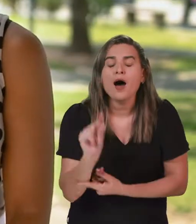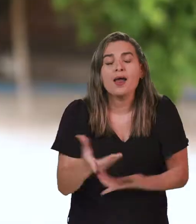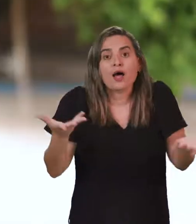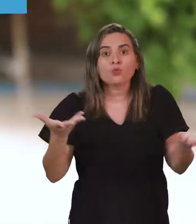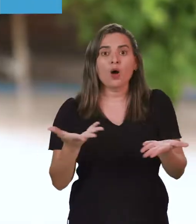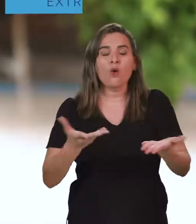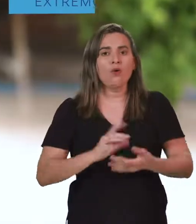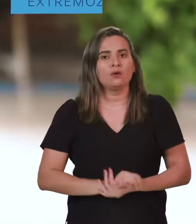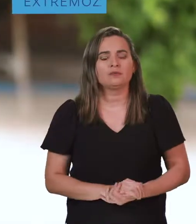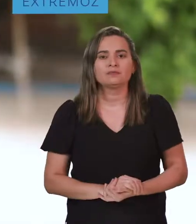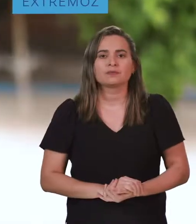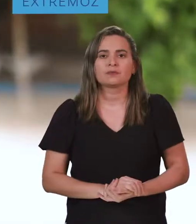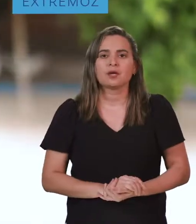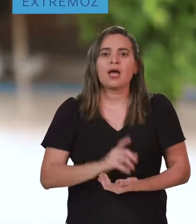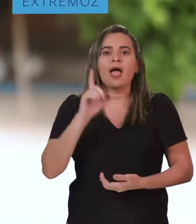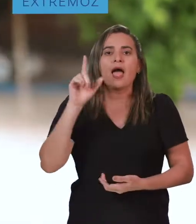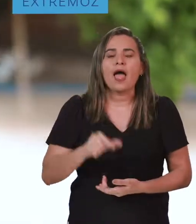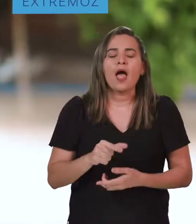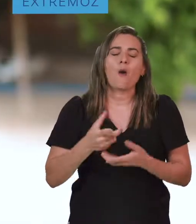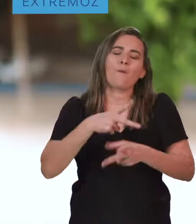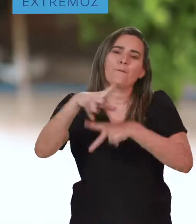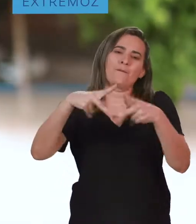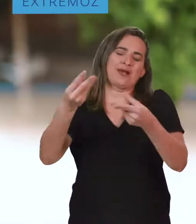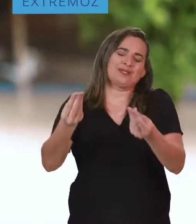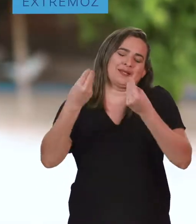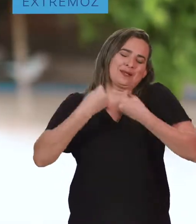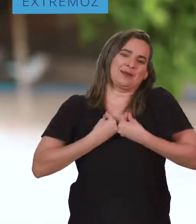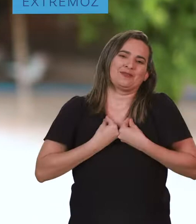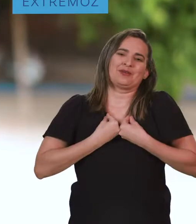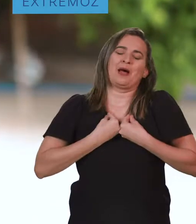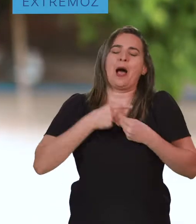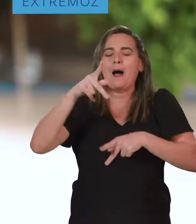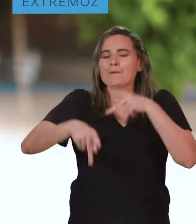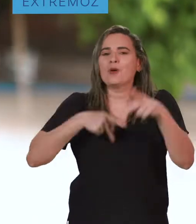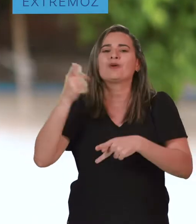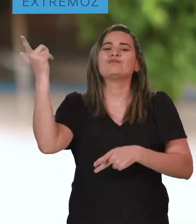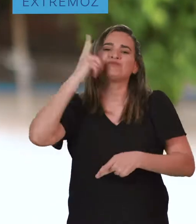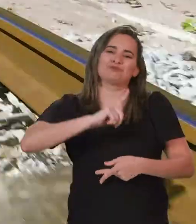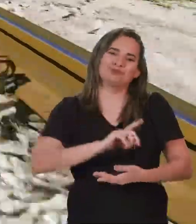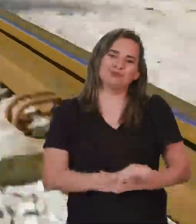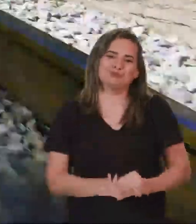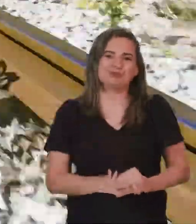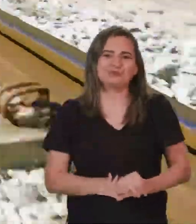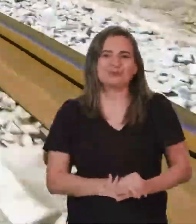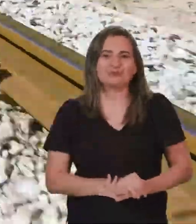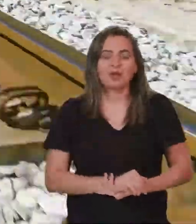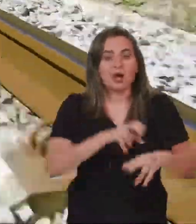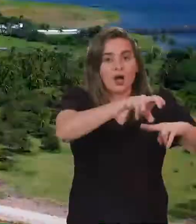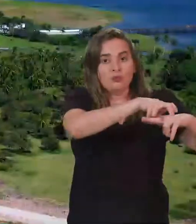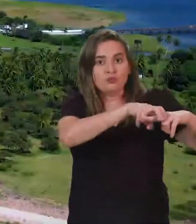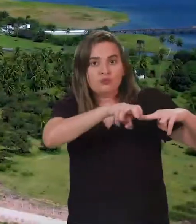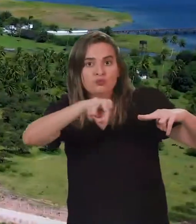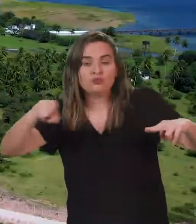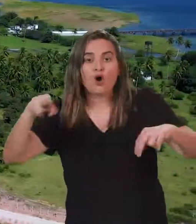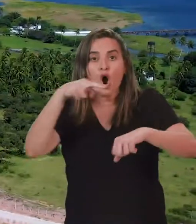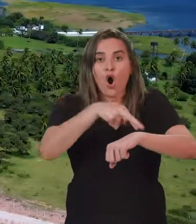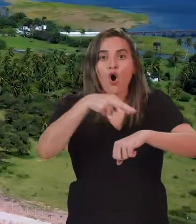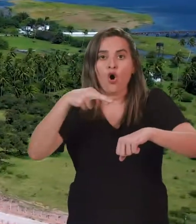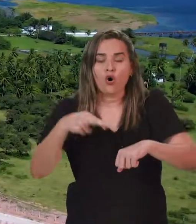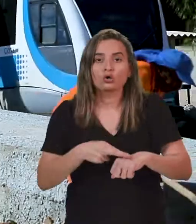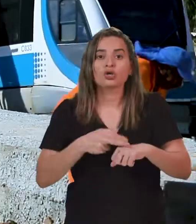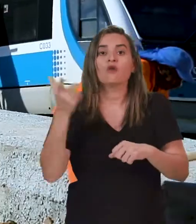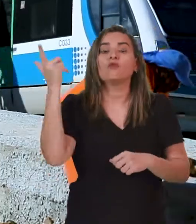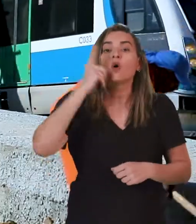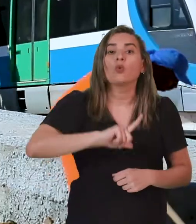agora, né? Um grande presente mesmo que a população precisa. A linha roxa passa pelo Distrito